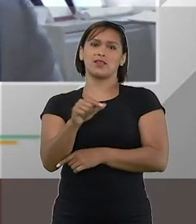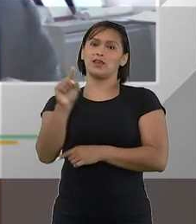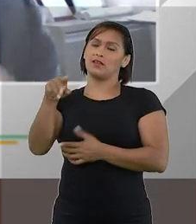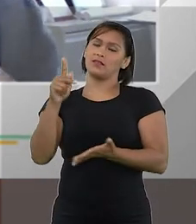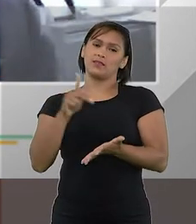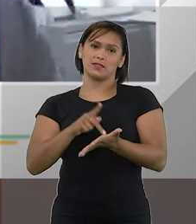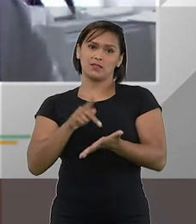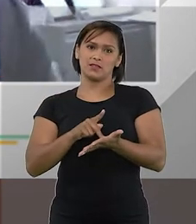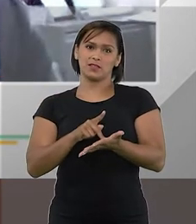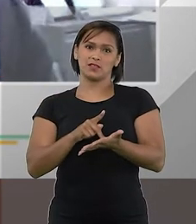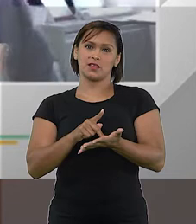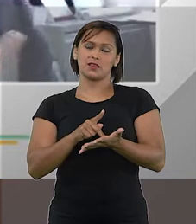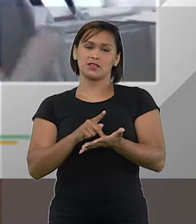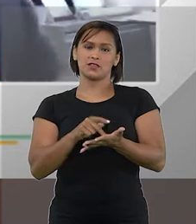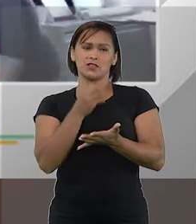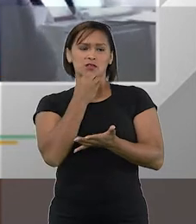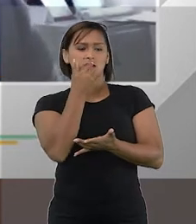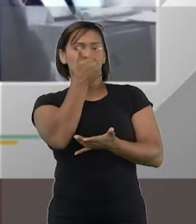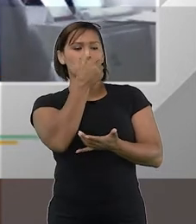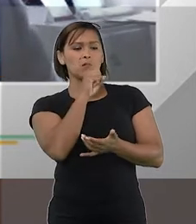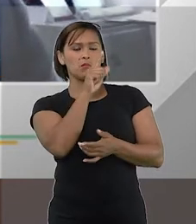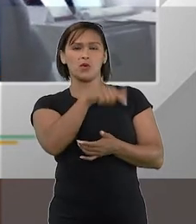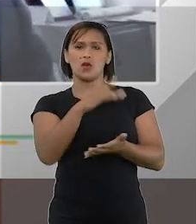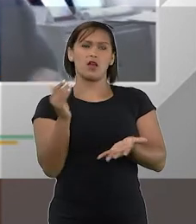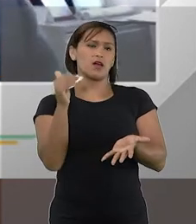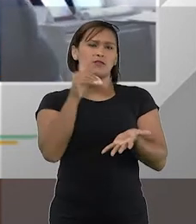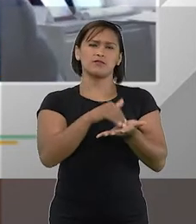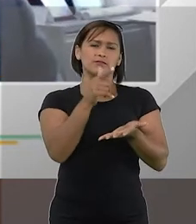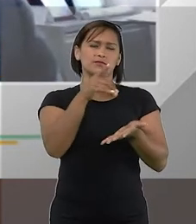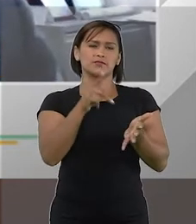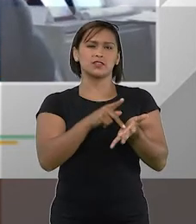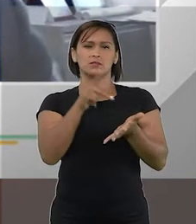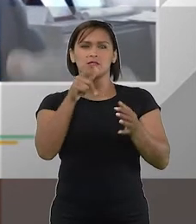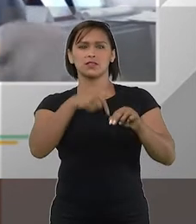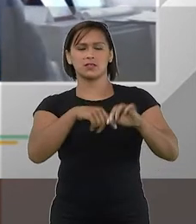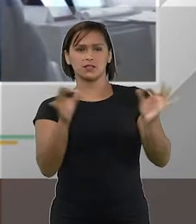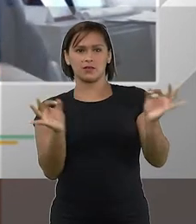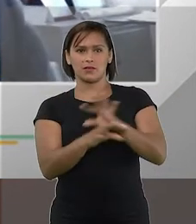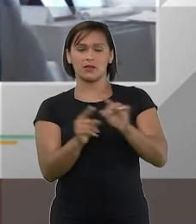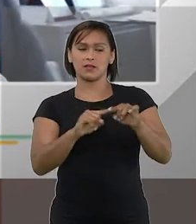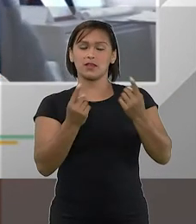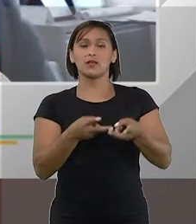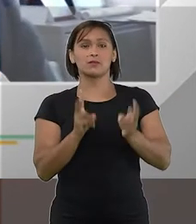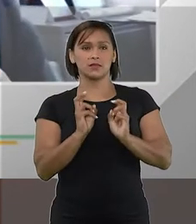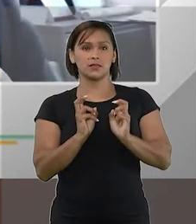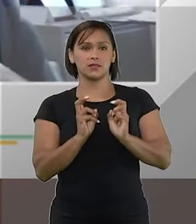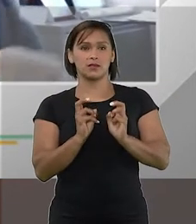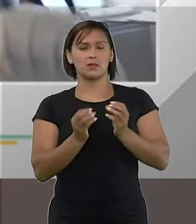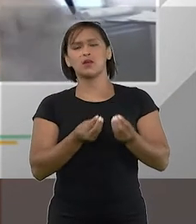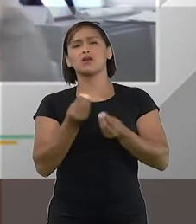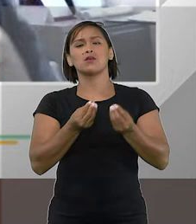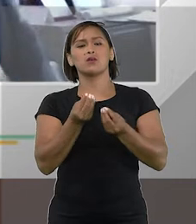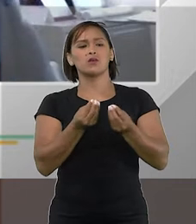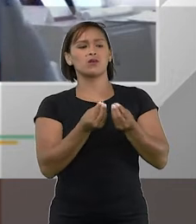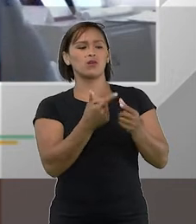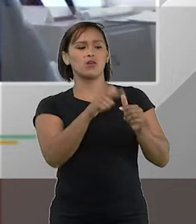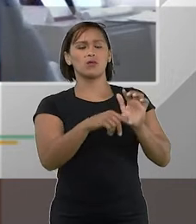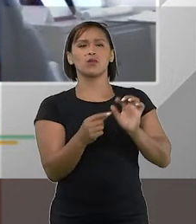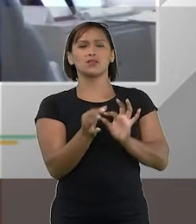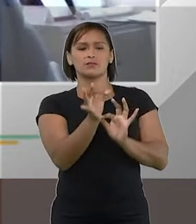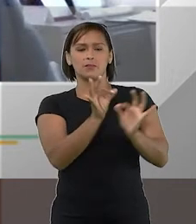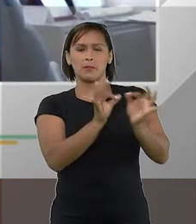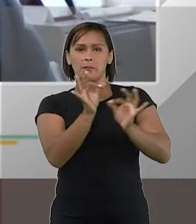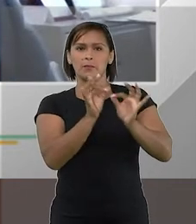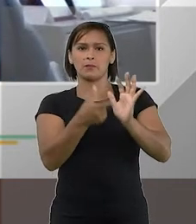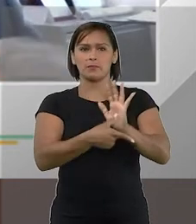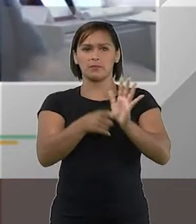O que, na verdade, não seria uma afirmação totalmente correta. Agora, veja, com esse mecanismo